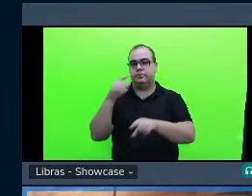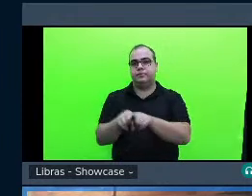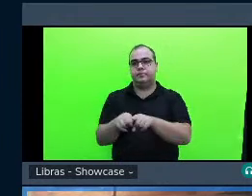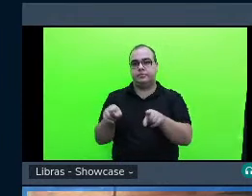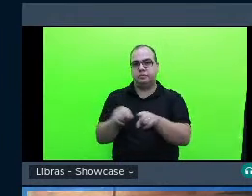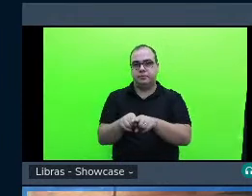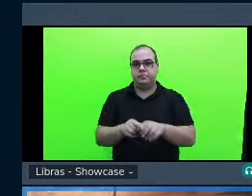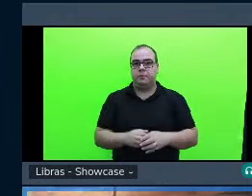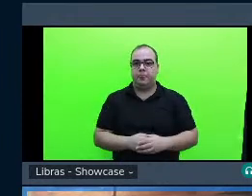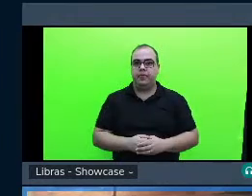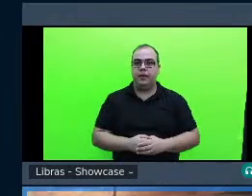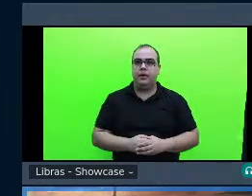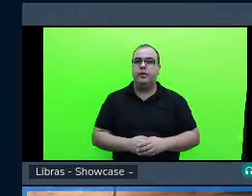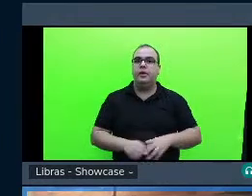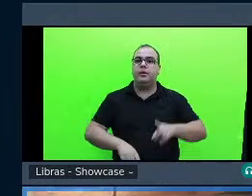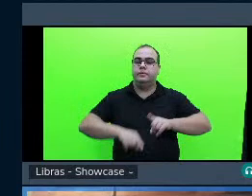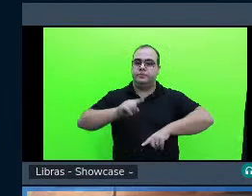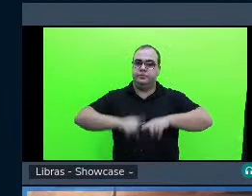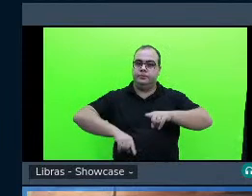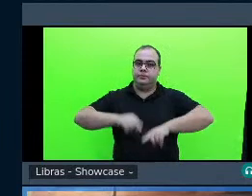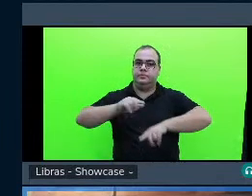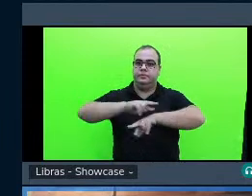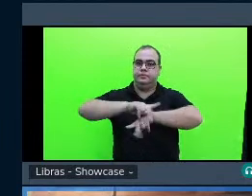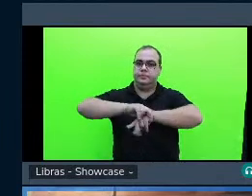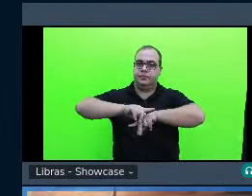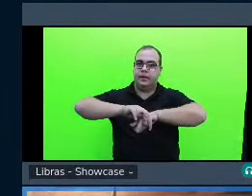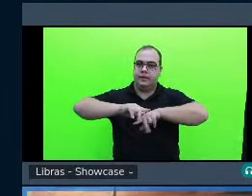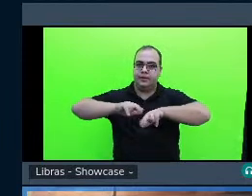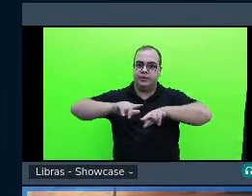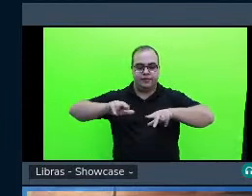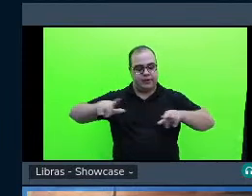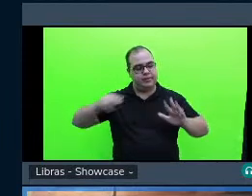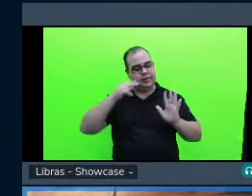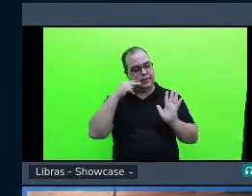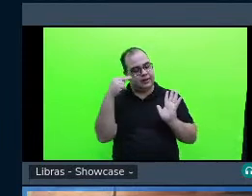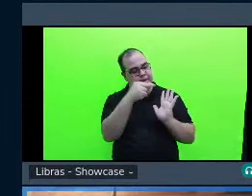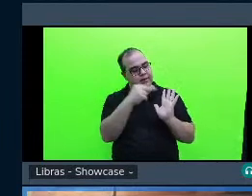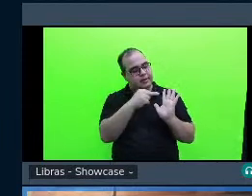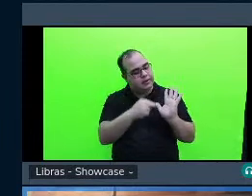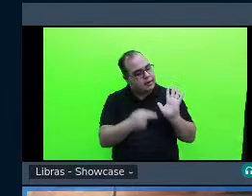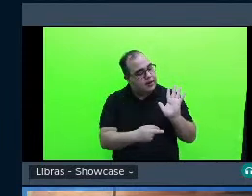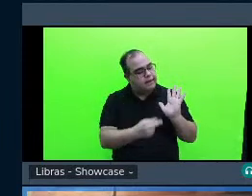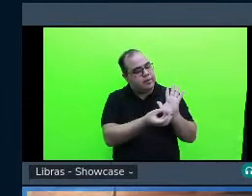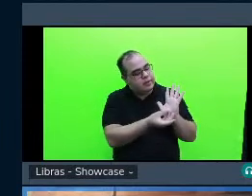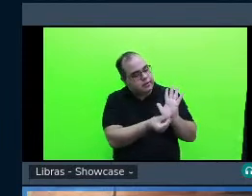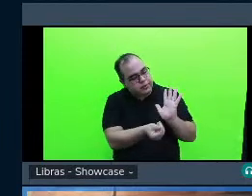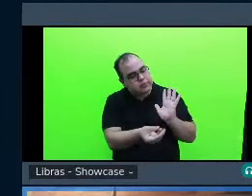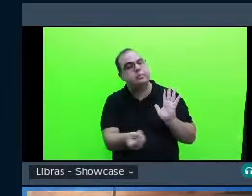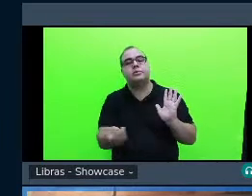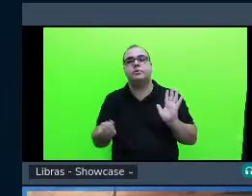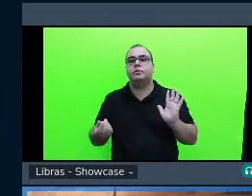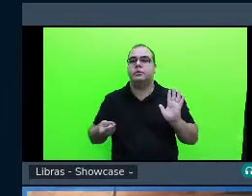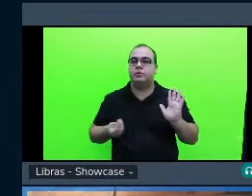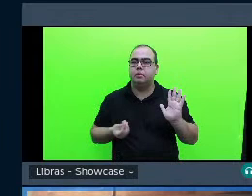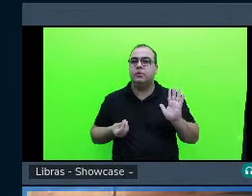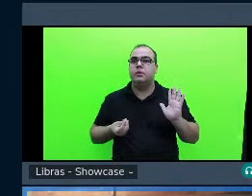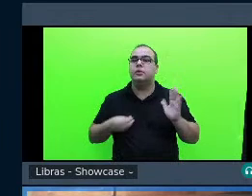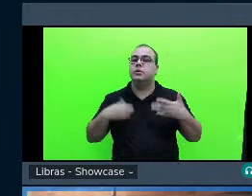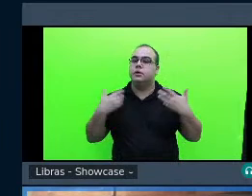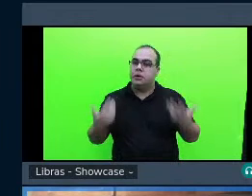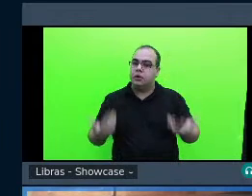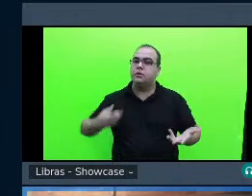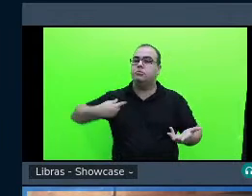os instrumentos assim eles criavam o instrumento reciclável e a gente como a gente já conhecia a música a gente